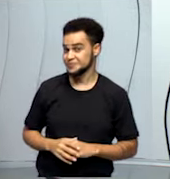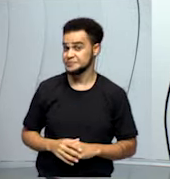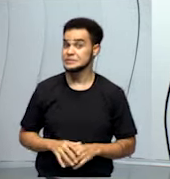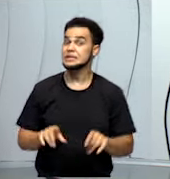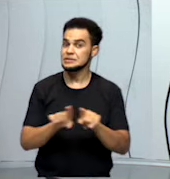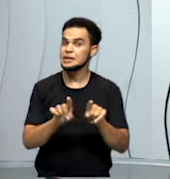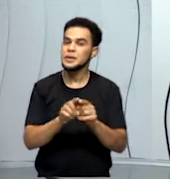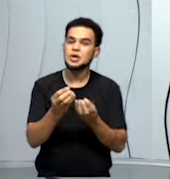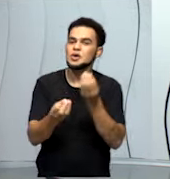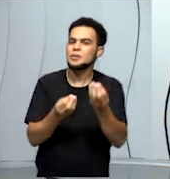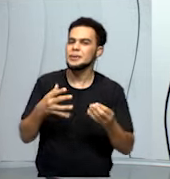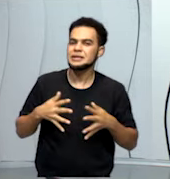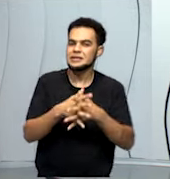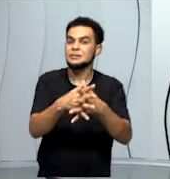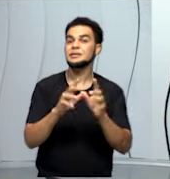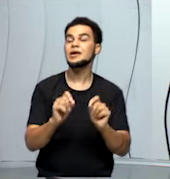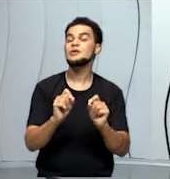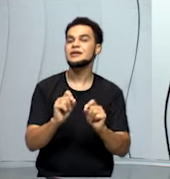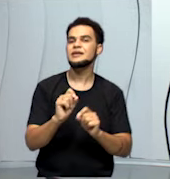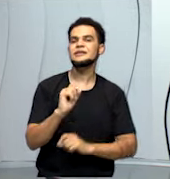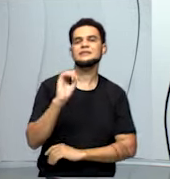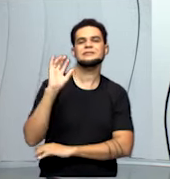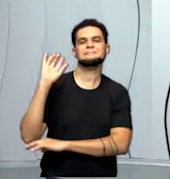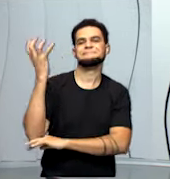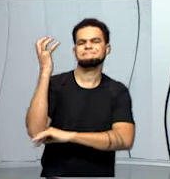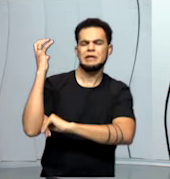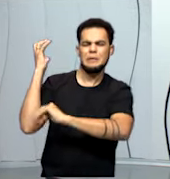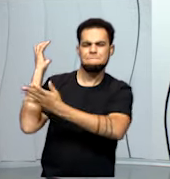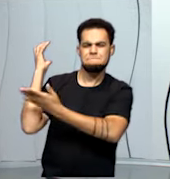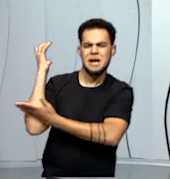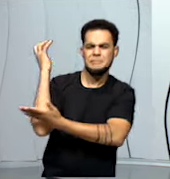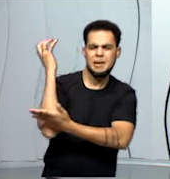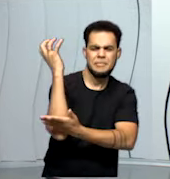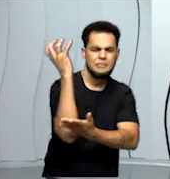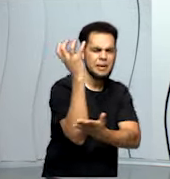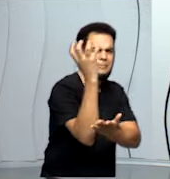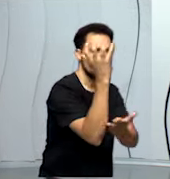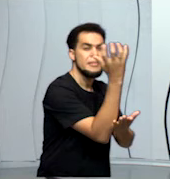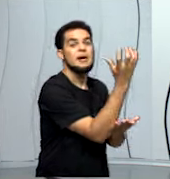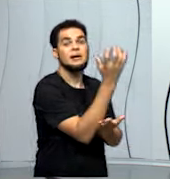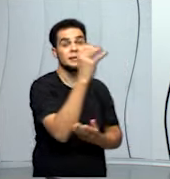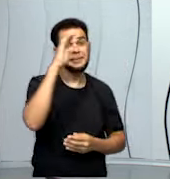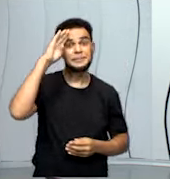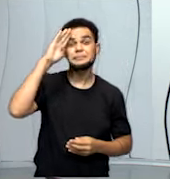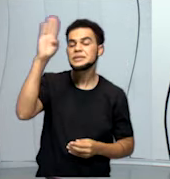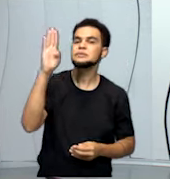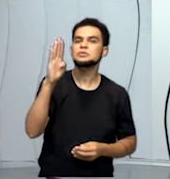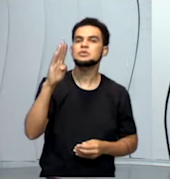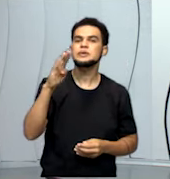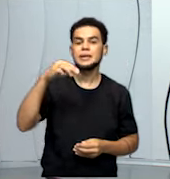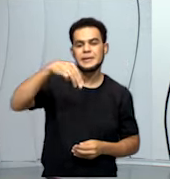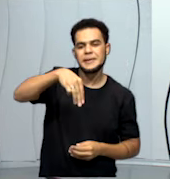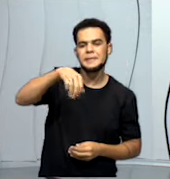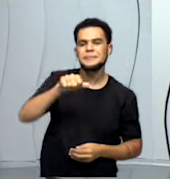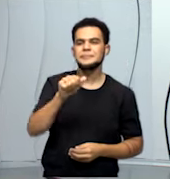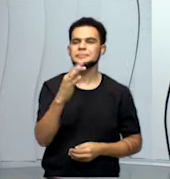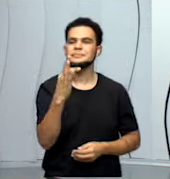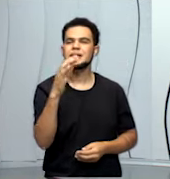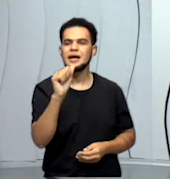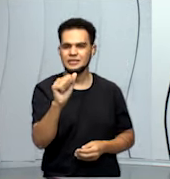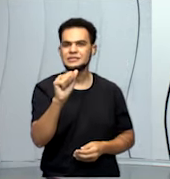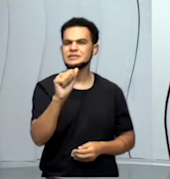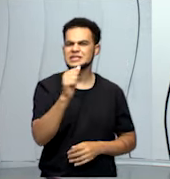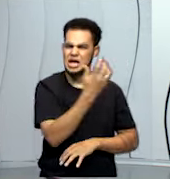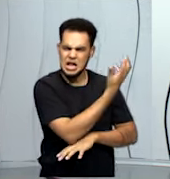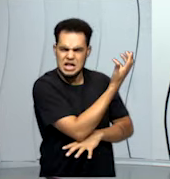ciclo é desmatar principalmente as matas ciliares. Mas não é só